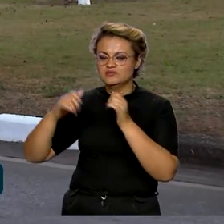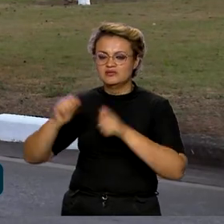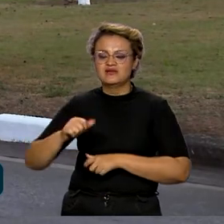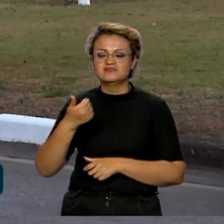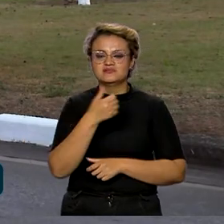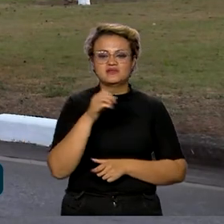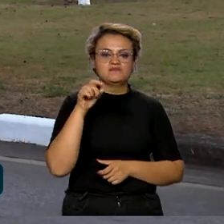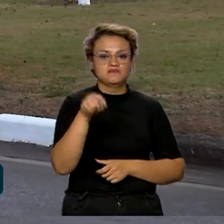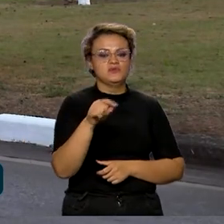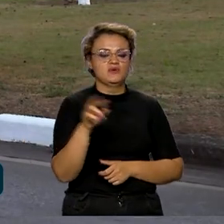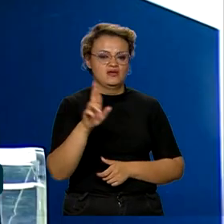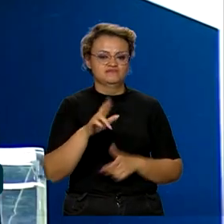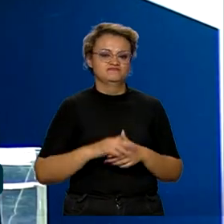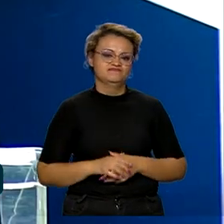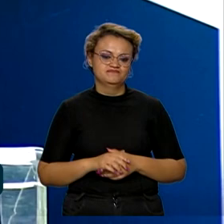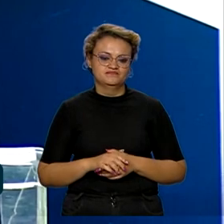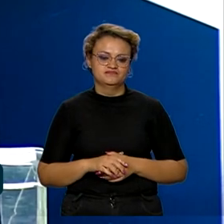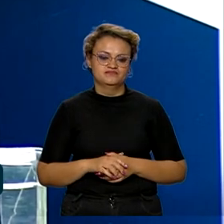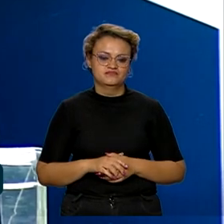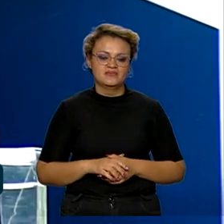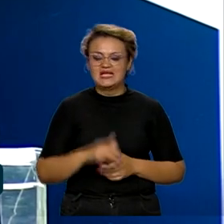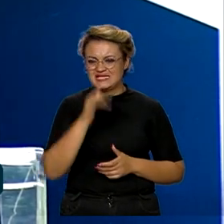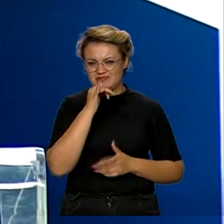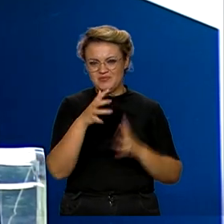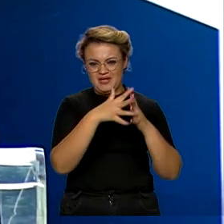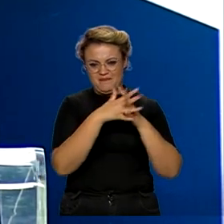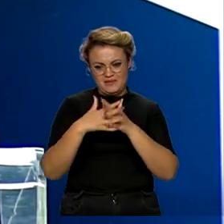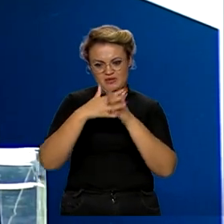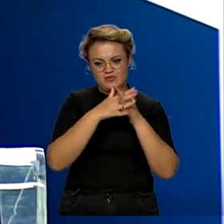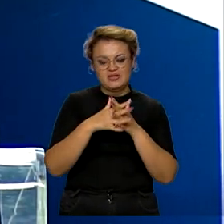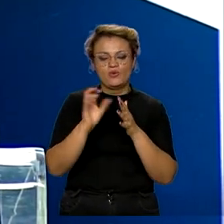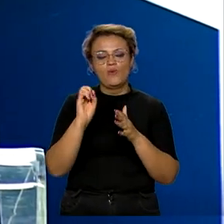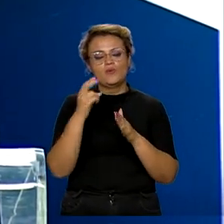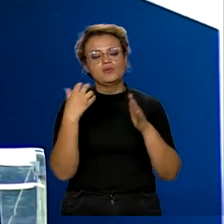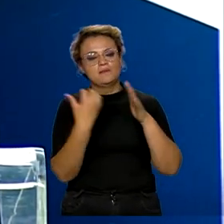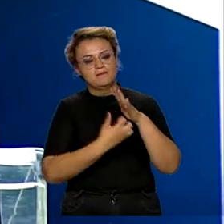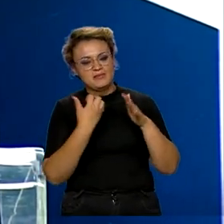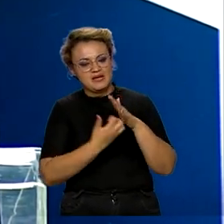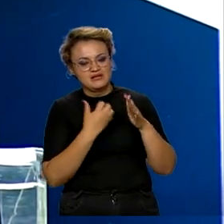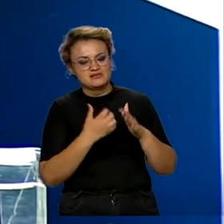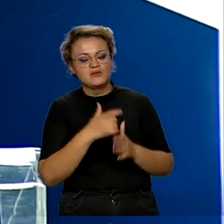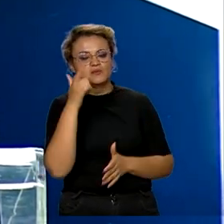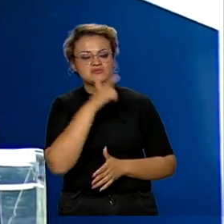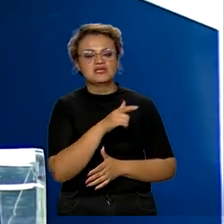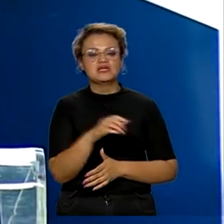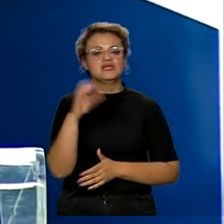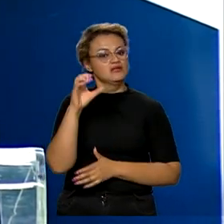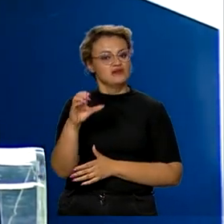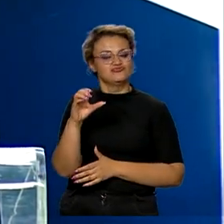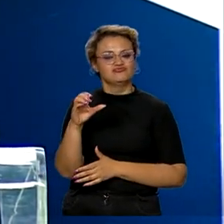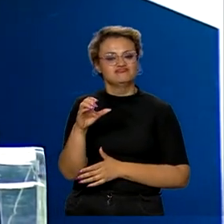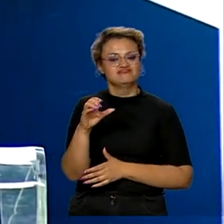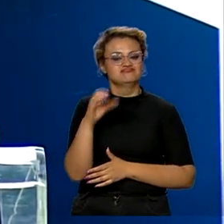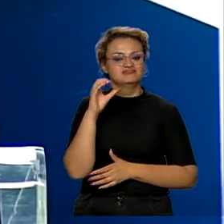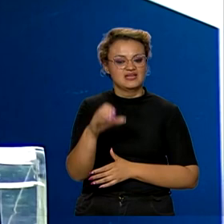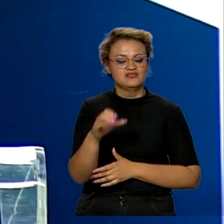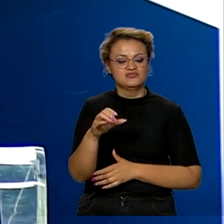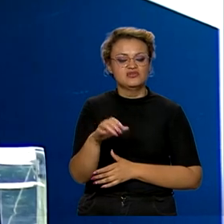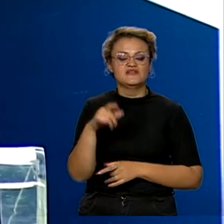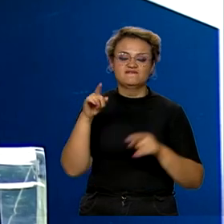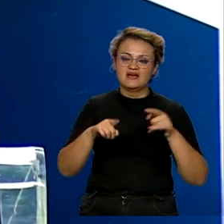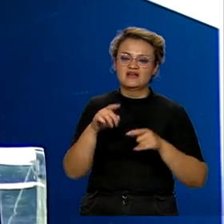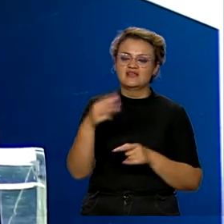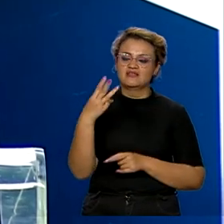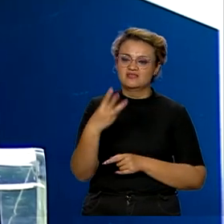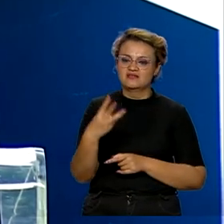mil reais por veículo. O caminhoneiro ou a empresa, você ganha um crédito tributário que varia de